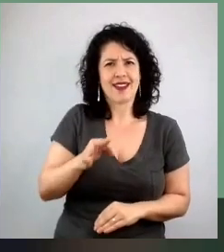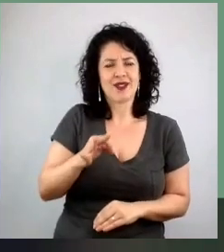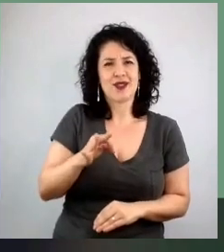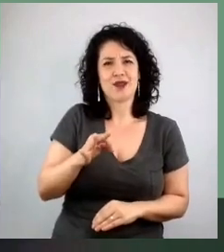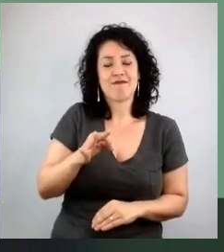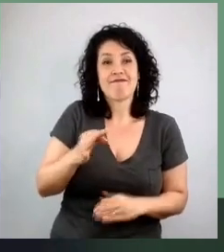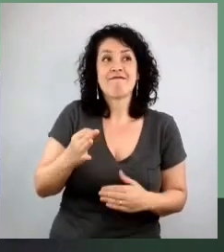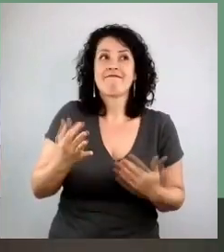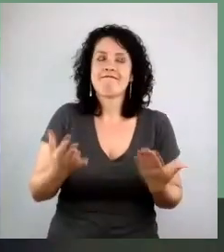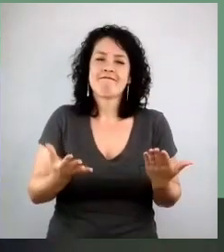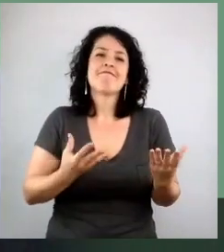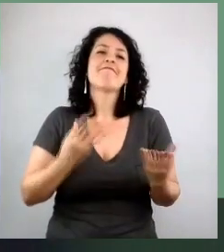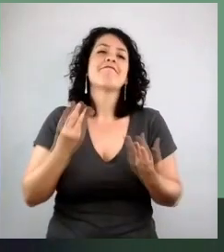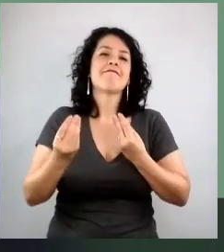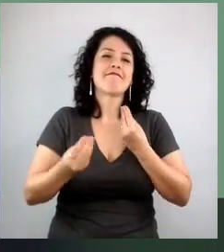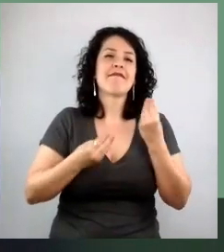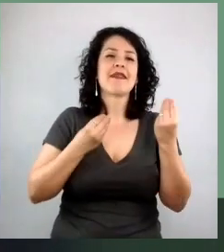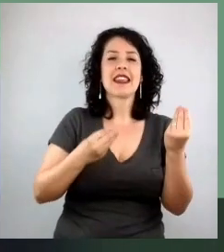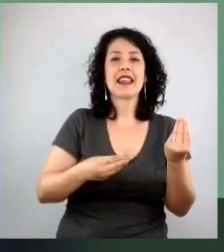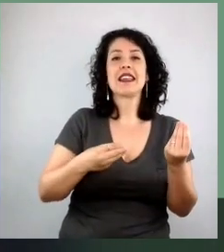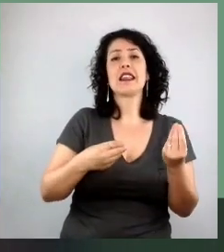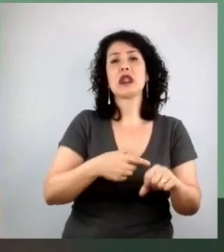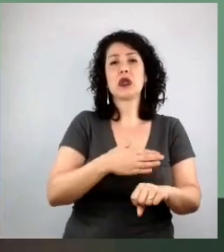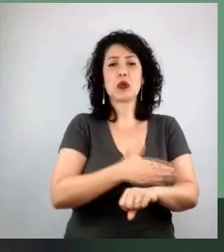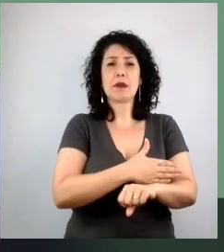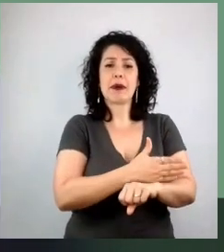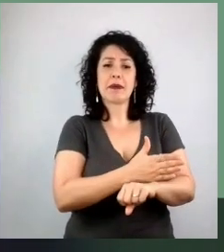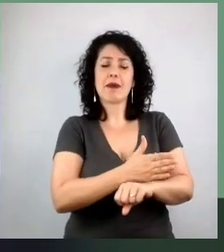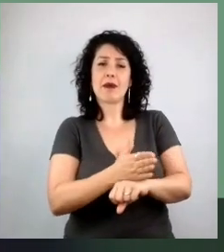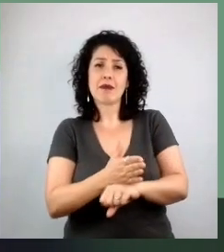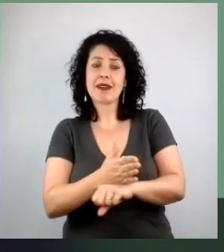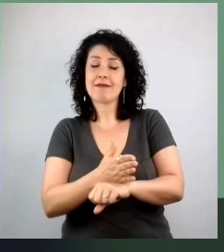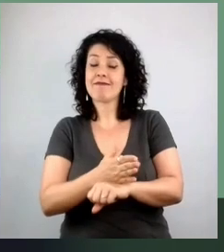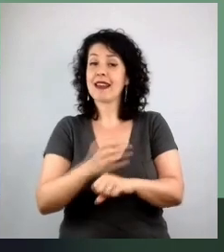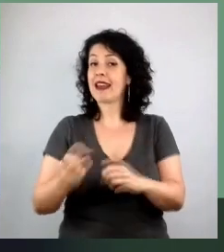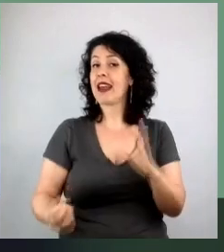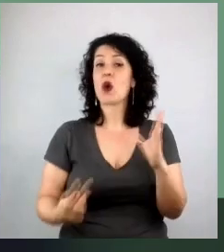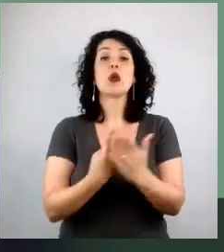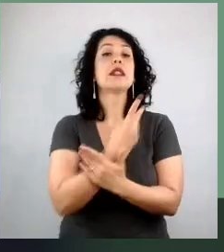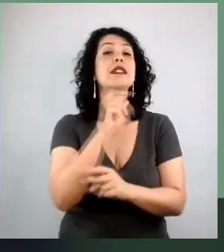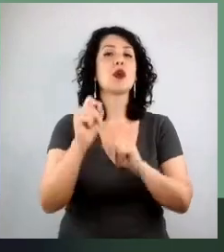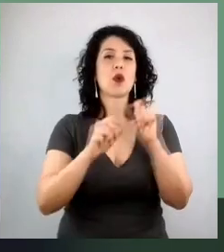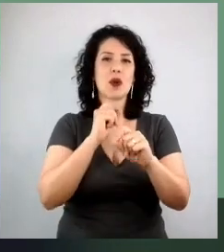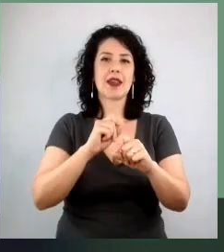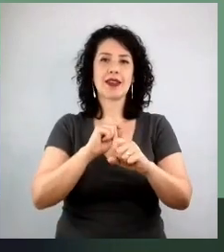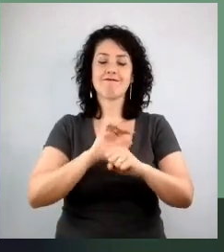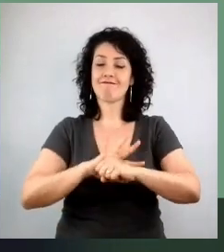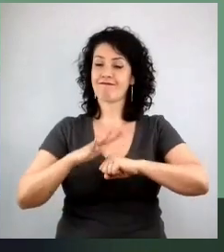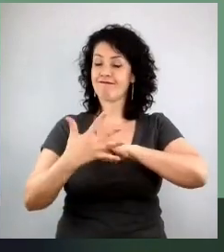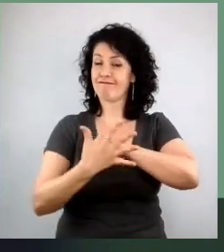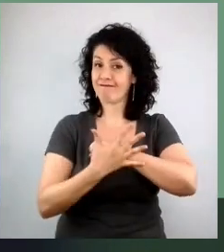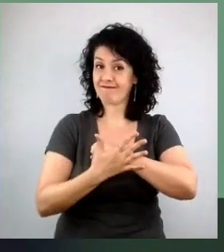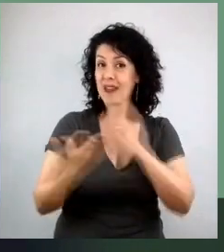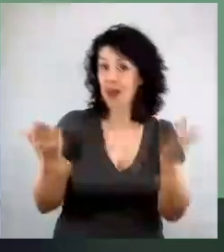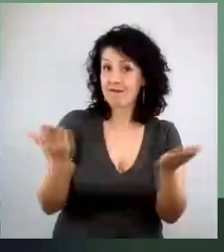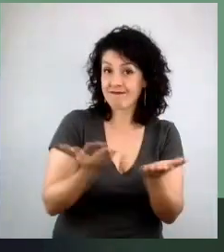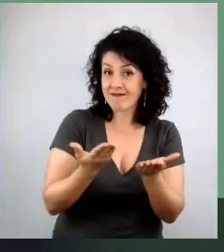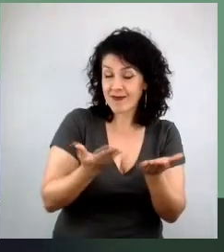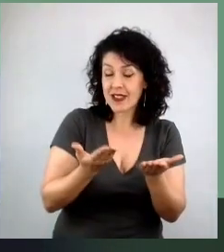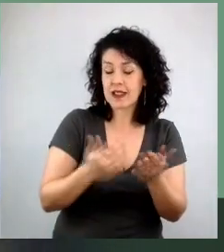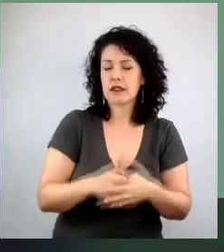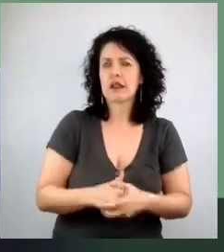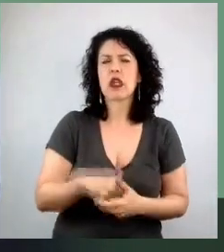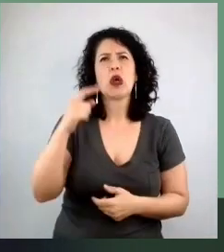E o tempo foi passando, a pandemia foi chegando, e quando eu fui me preparando para hoje, eu pensei que o melhor do prêmio era poder ter uns